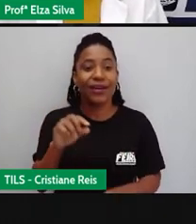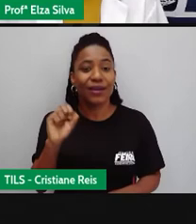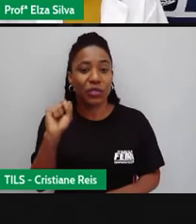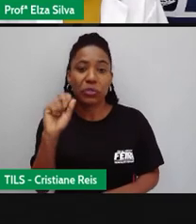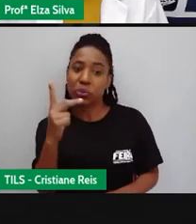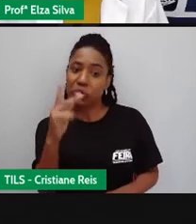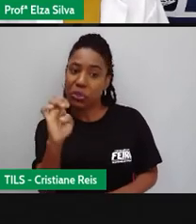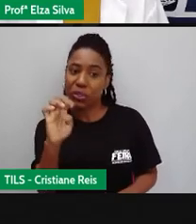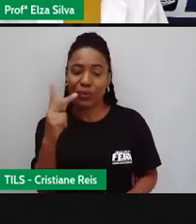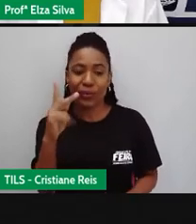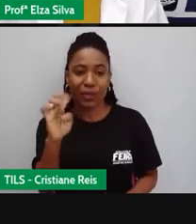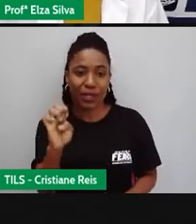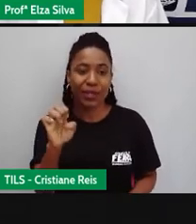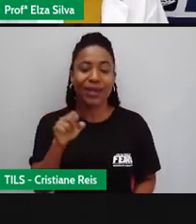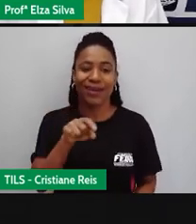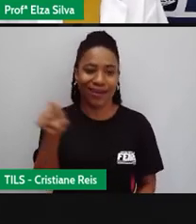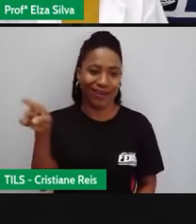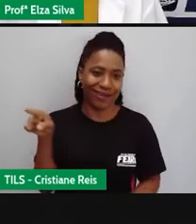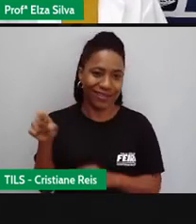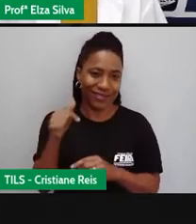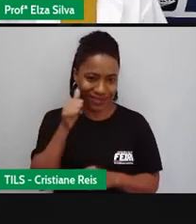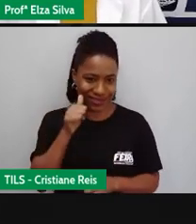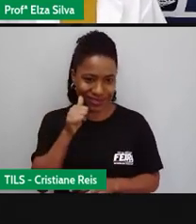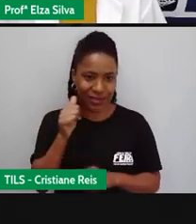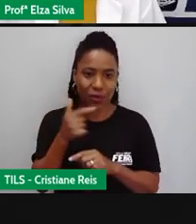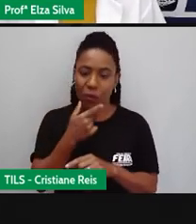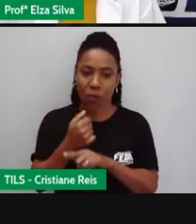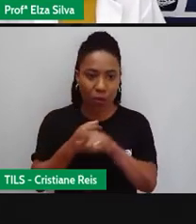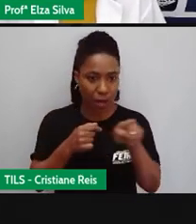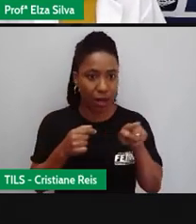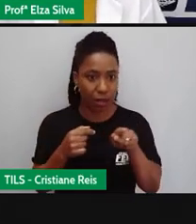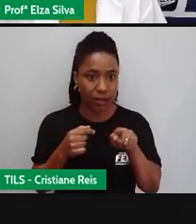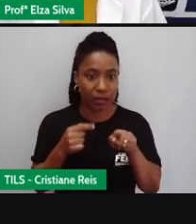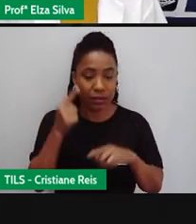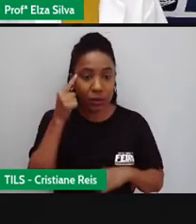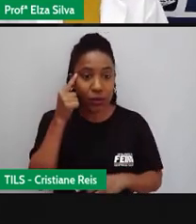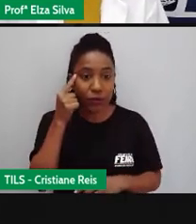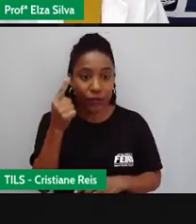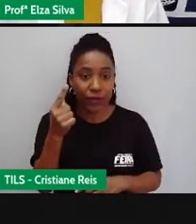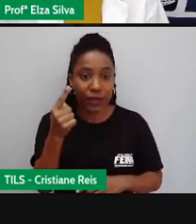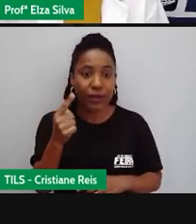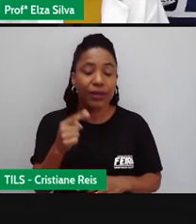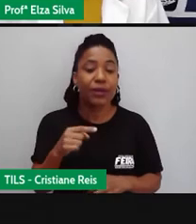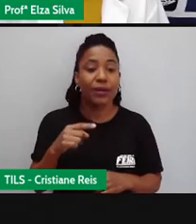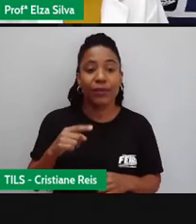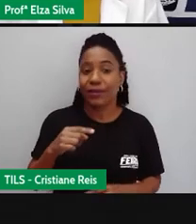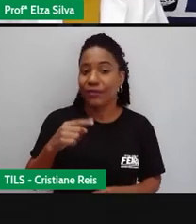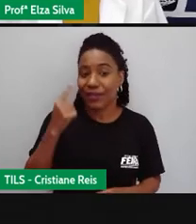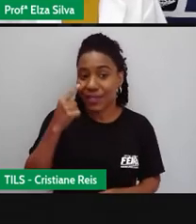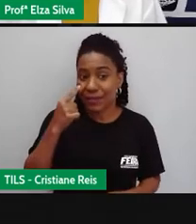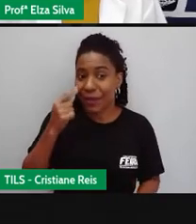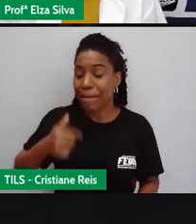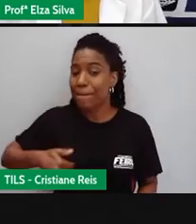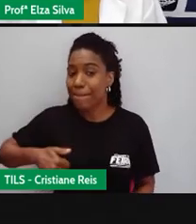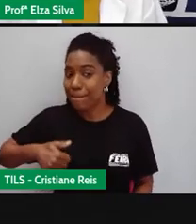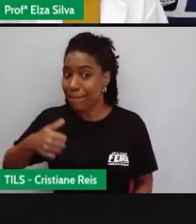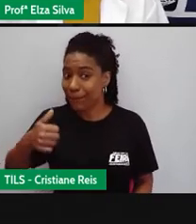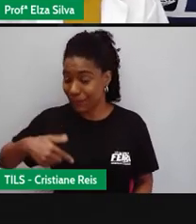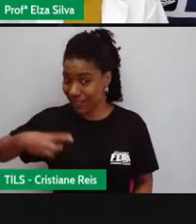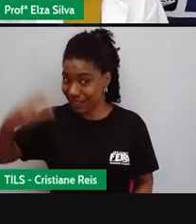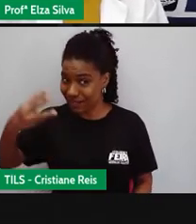dos? Quando o meu sujeito, ou o sujeito da oração, for as terceiras pessoas do singular.